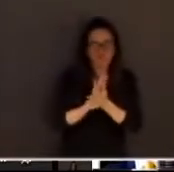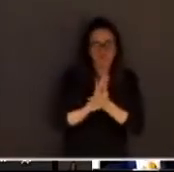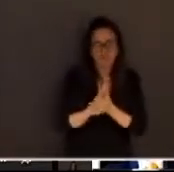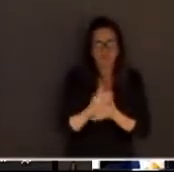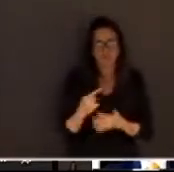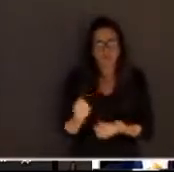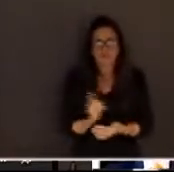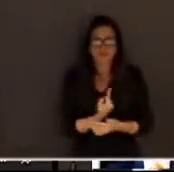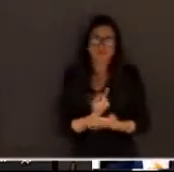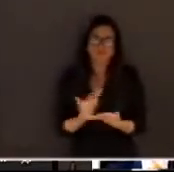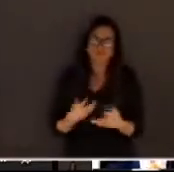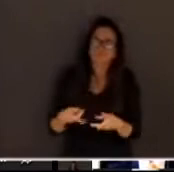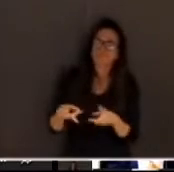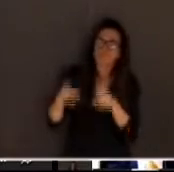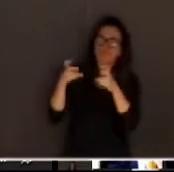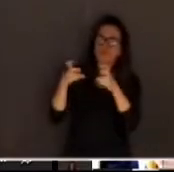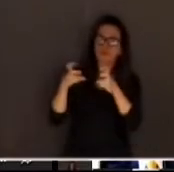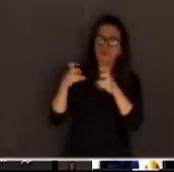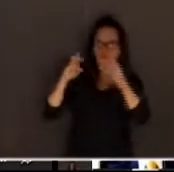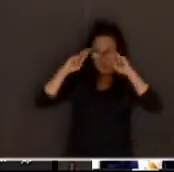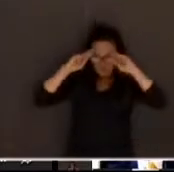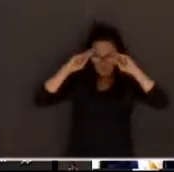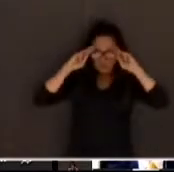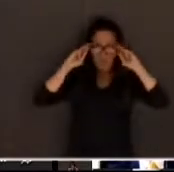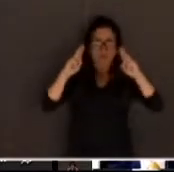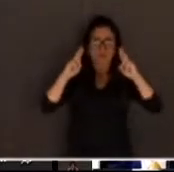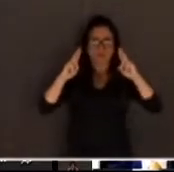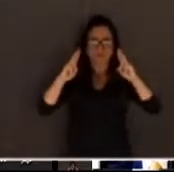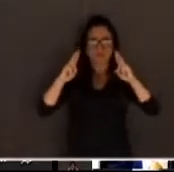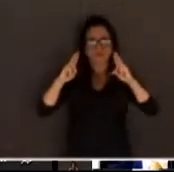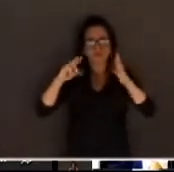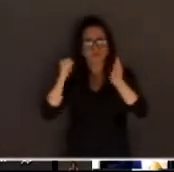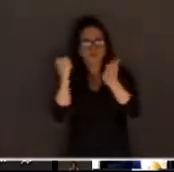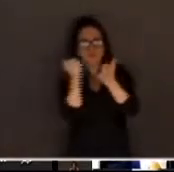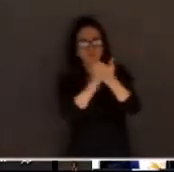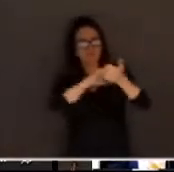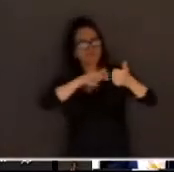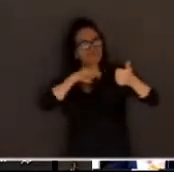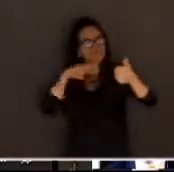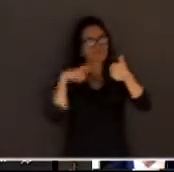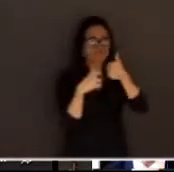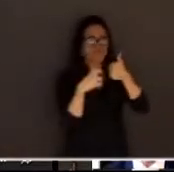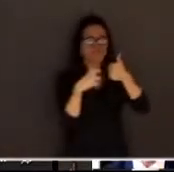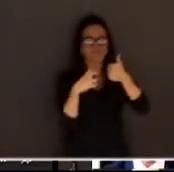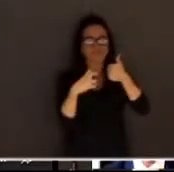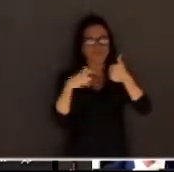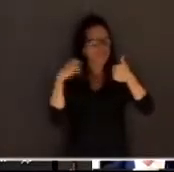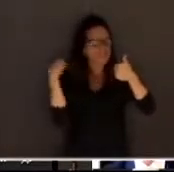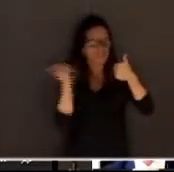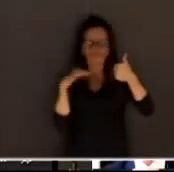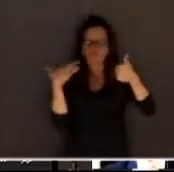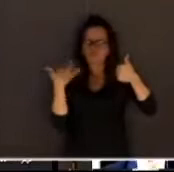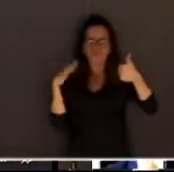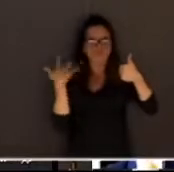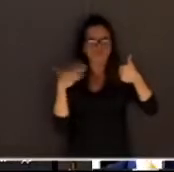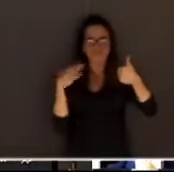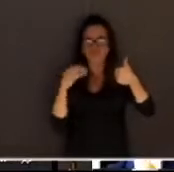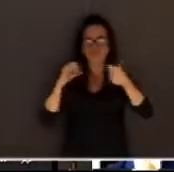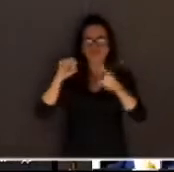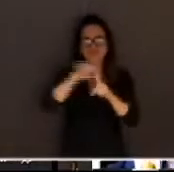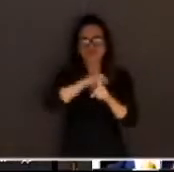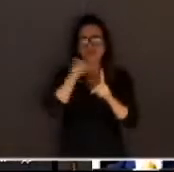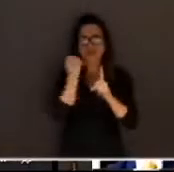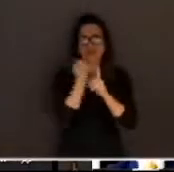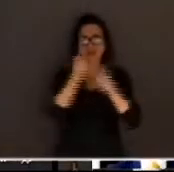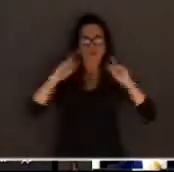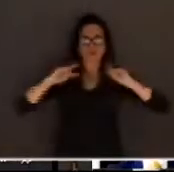nós tenhamos respeito tê-lo por essa instituição tão cara à sociedade humana,